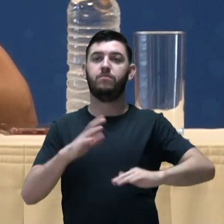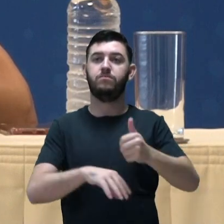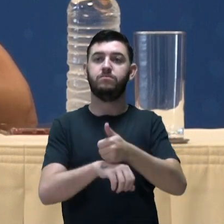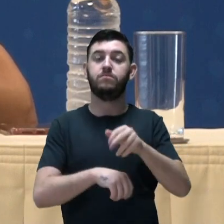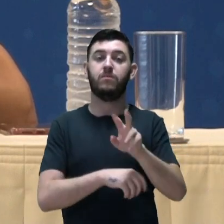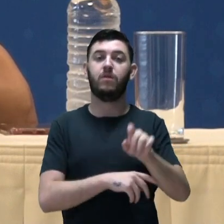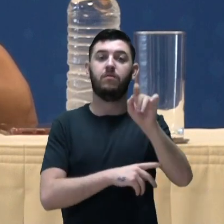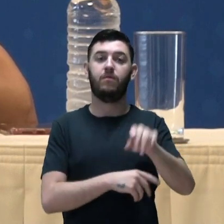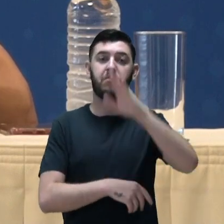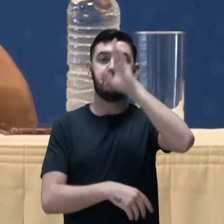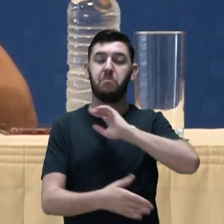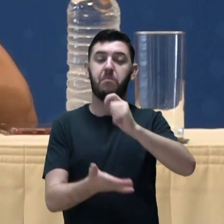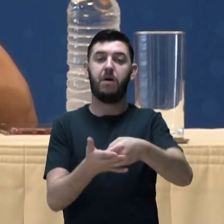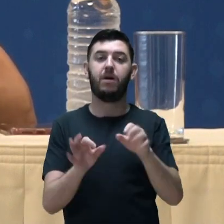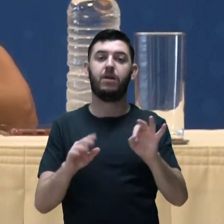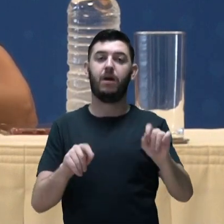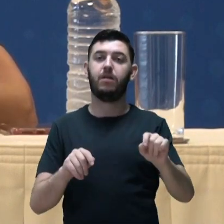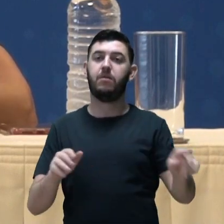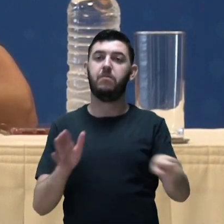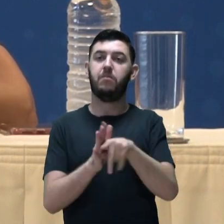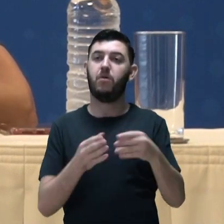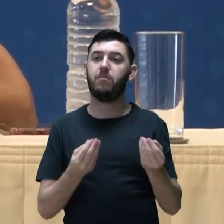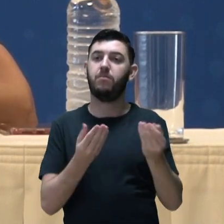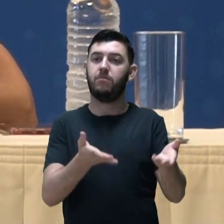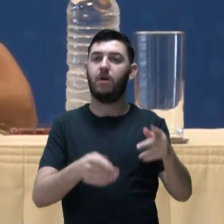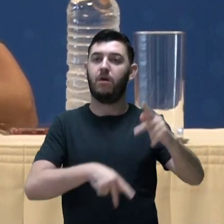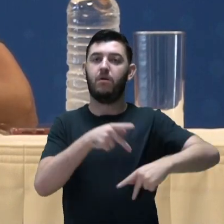sempre em vagas gratuitas voltadas para a sociedade.